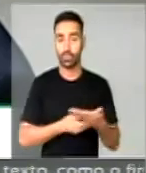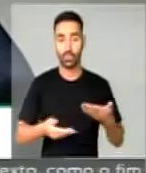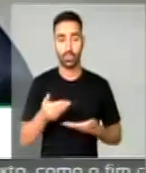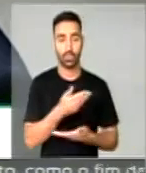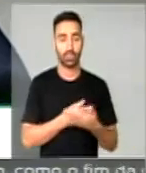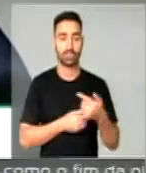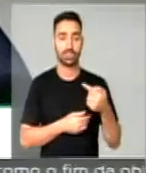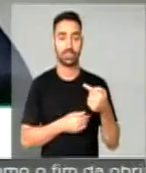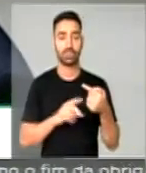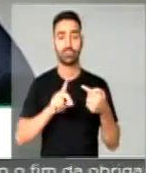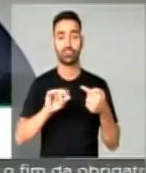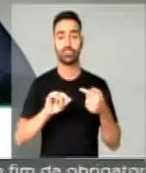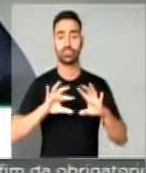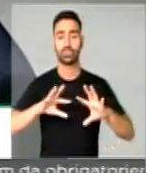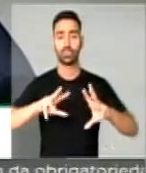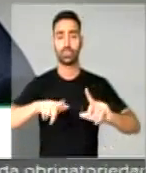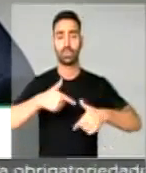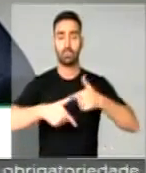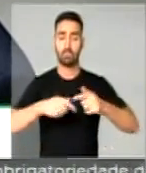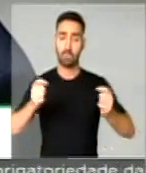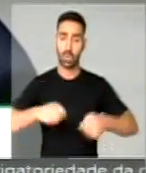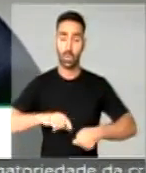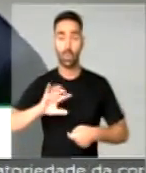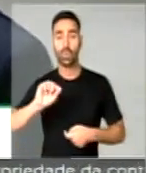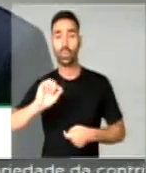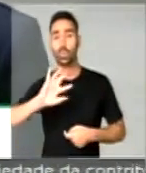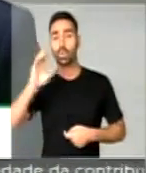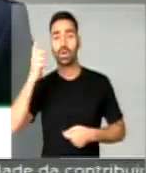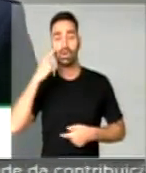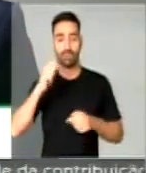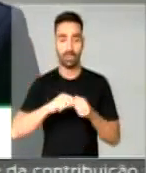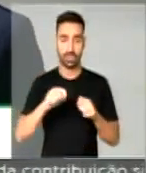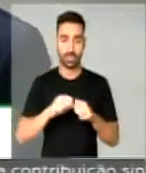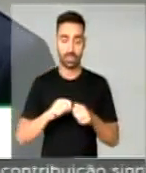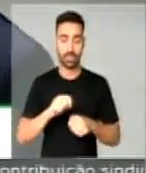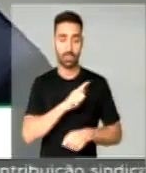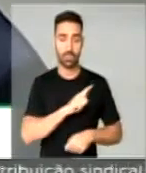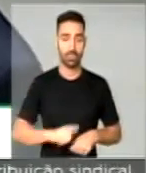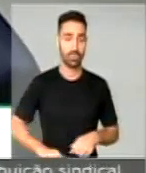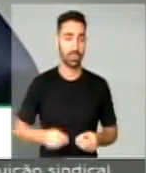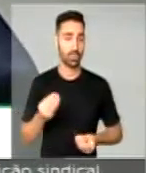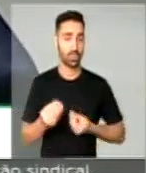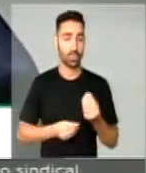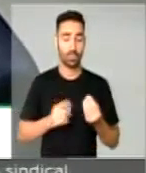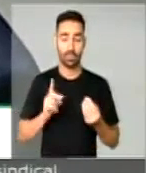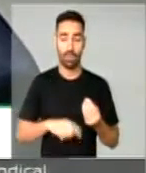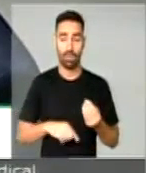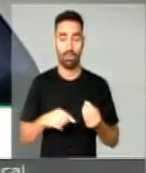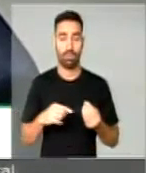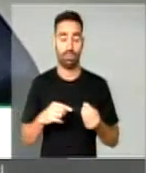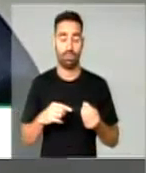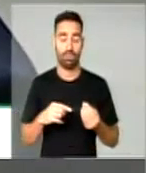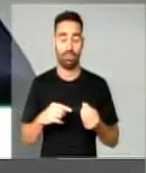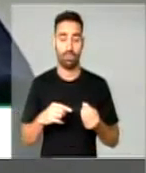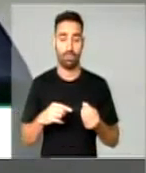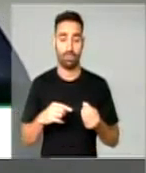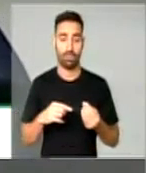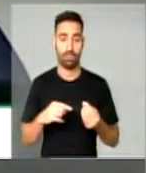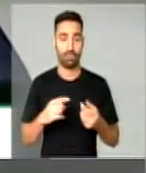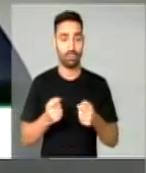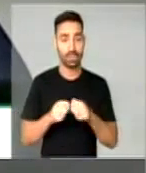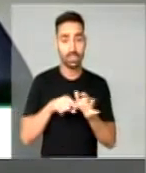todas as ações que podem ser possíveis do governo com relação a um posicionamento na